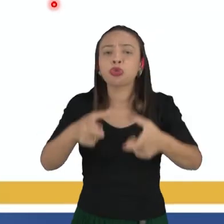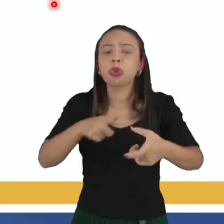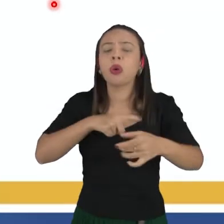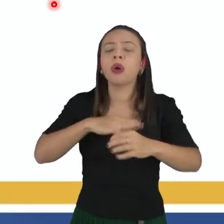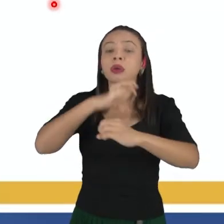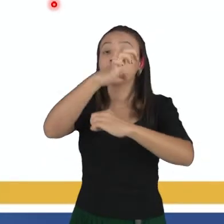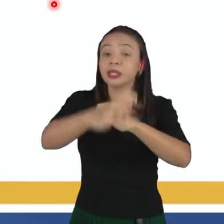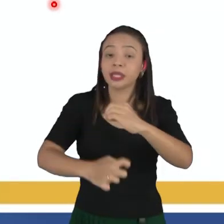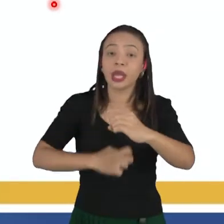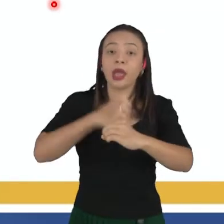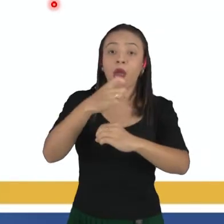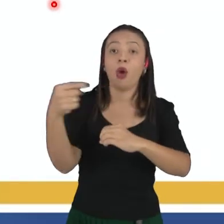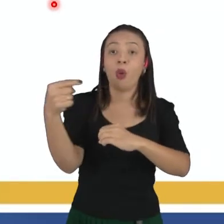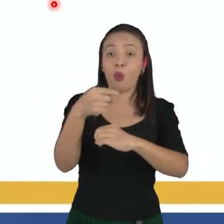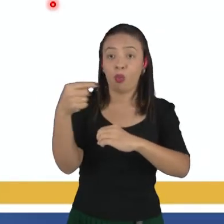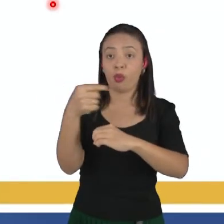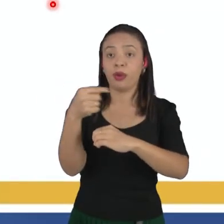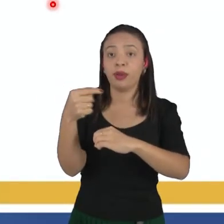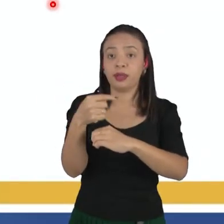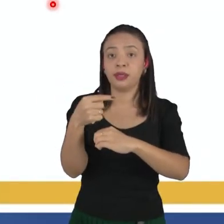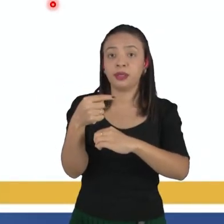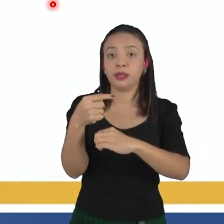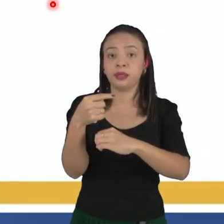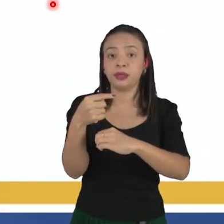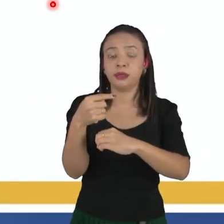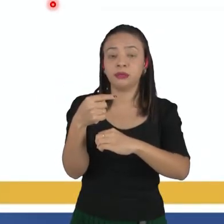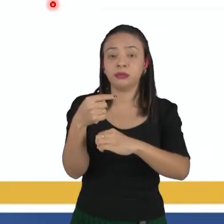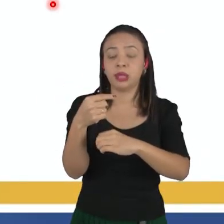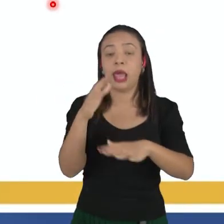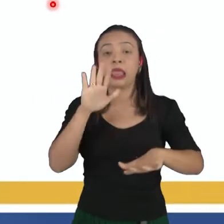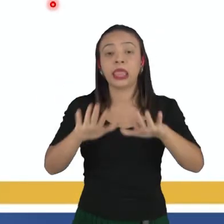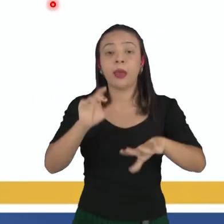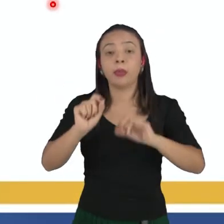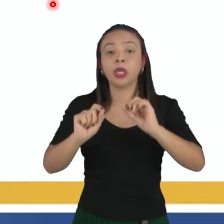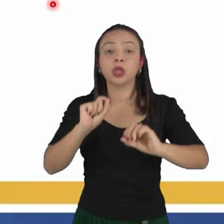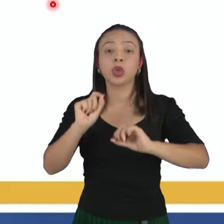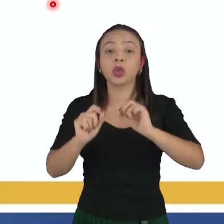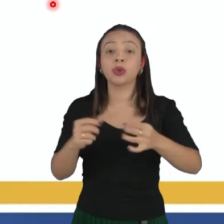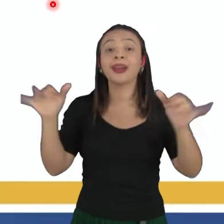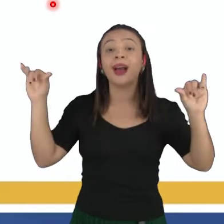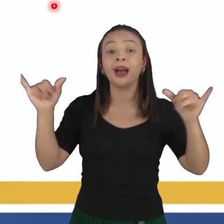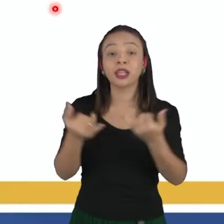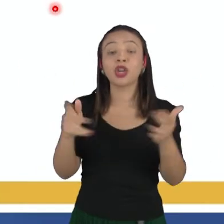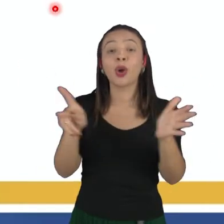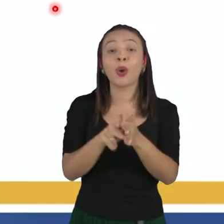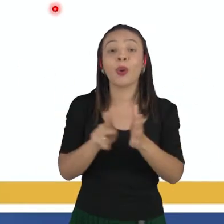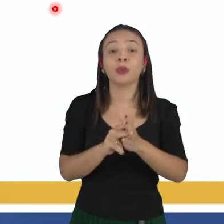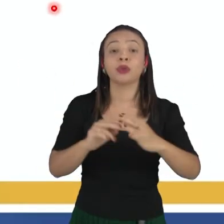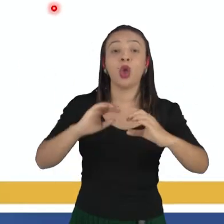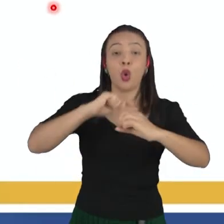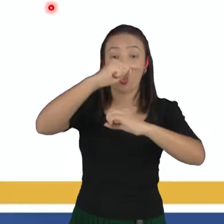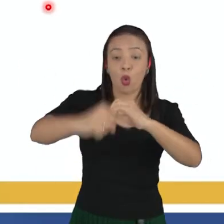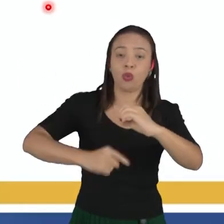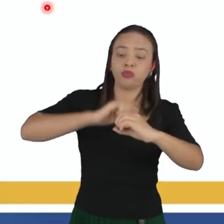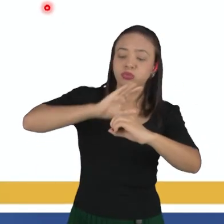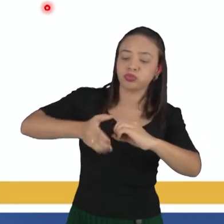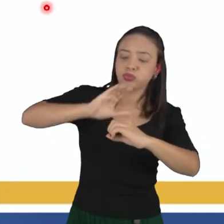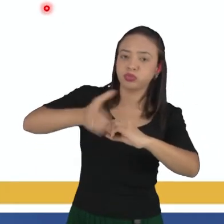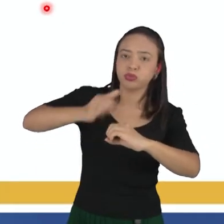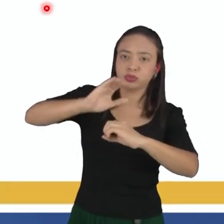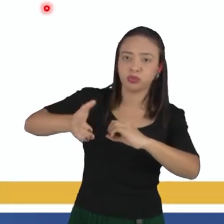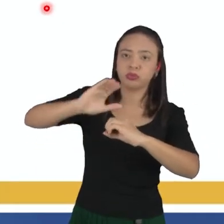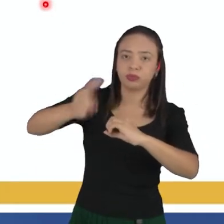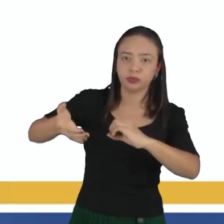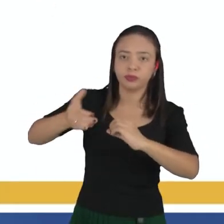elétron estaria de acordo com os seus níveis de energia dentro daquelas camadas eletrônicas. Beleza?